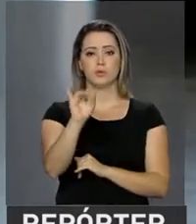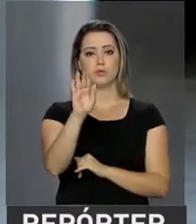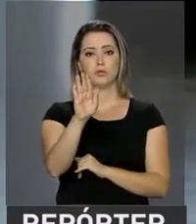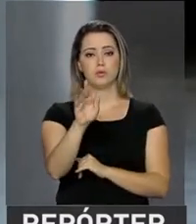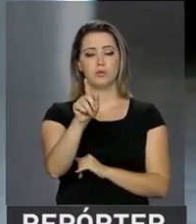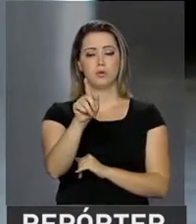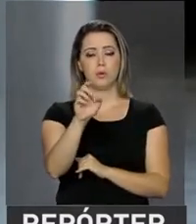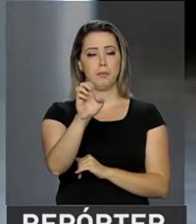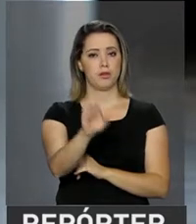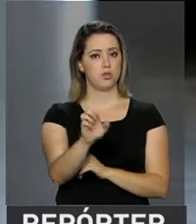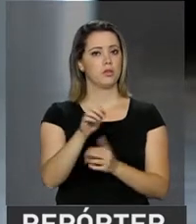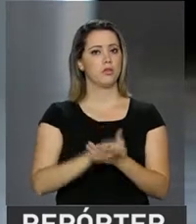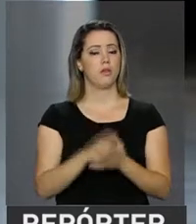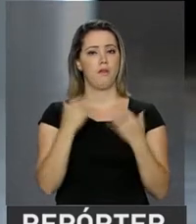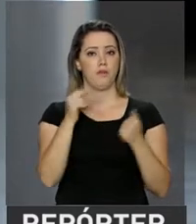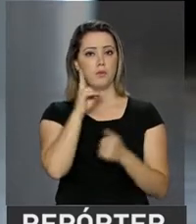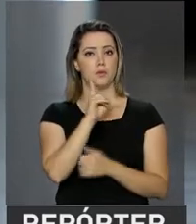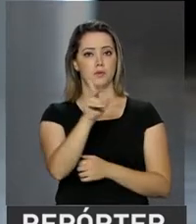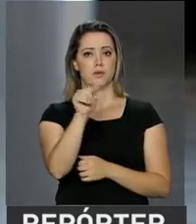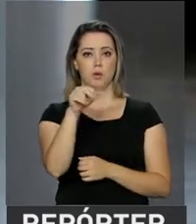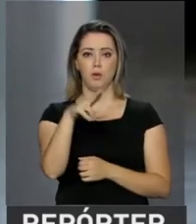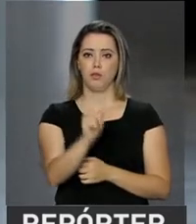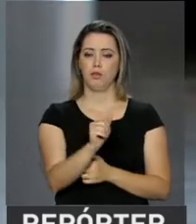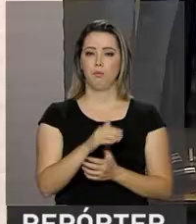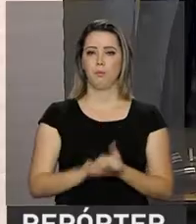Vamos ver na reportagem de Luana Karen.